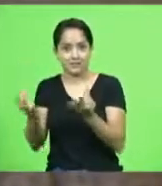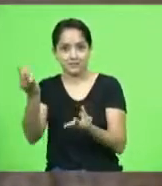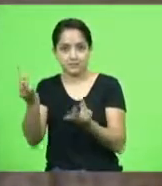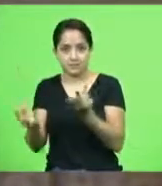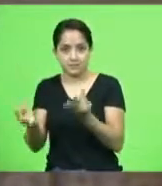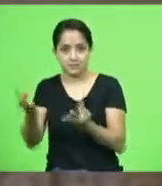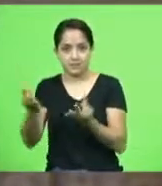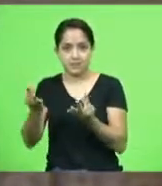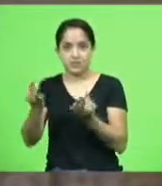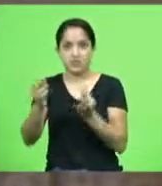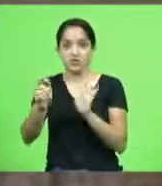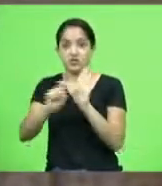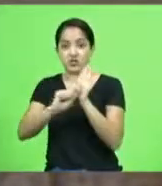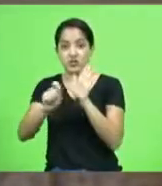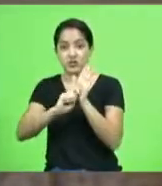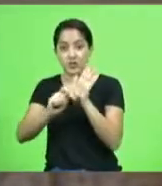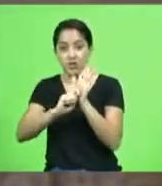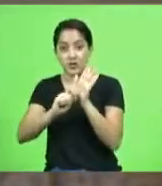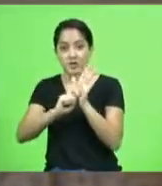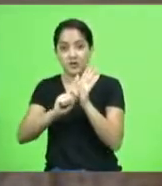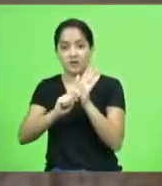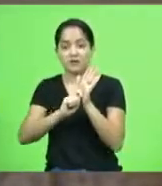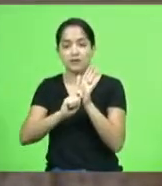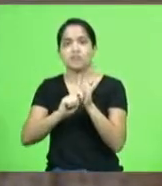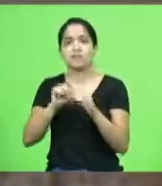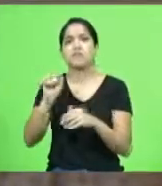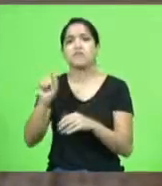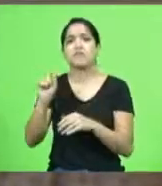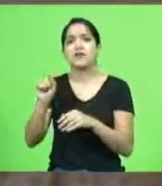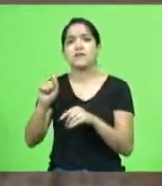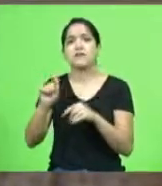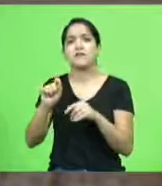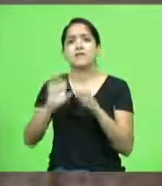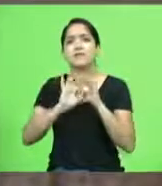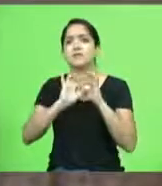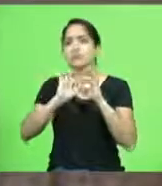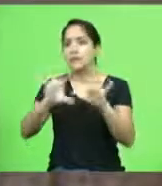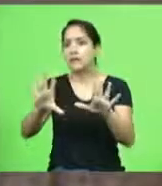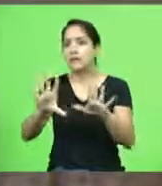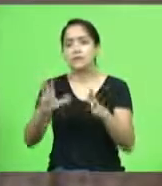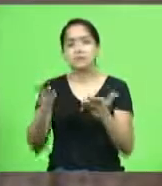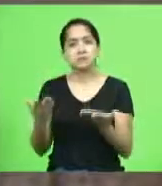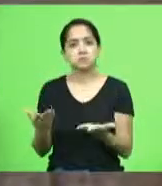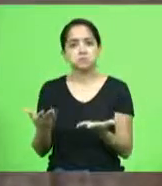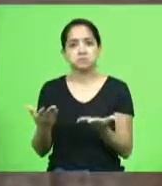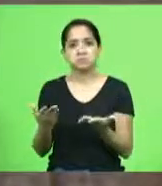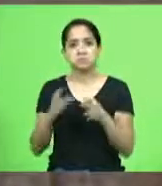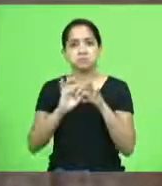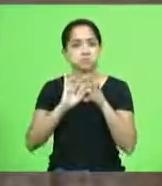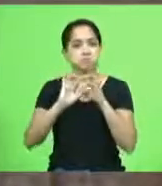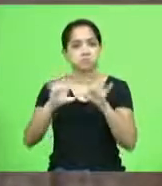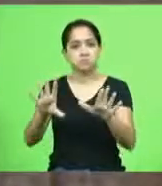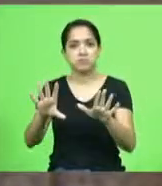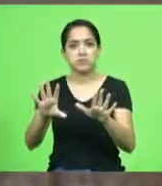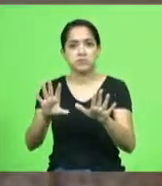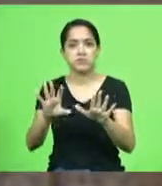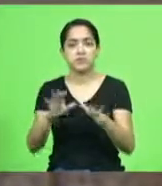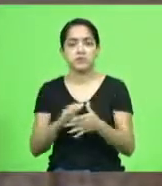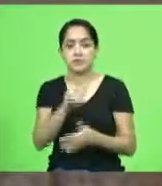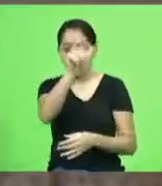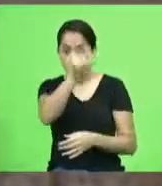sabe o que que STF fez soltou soltou o André do Rap